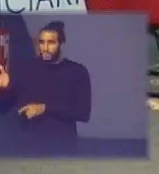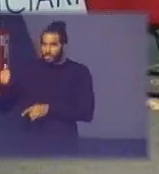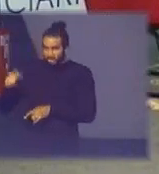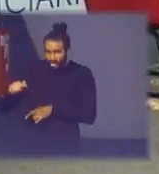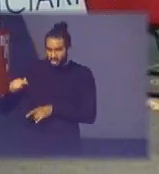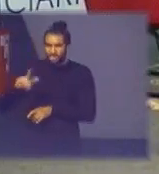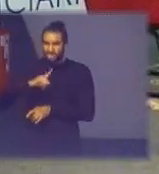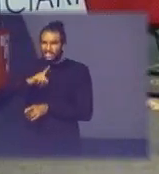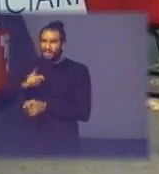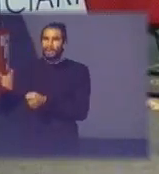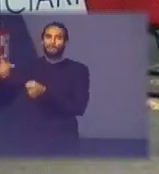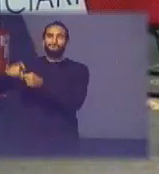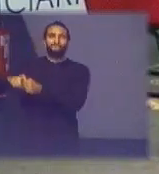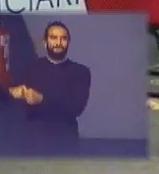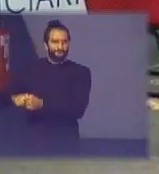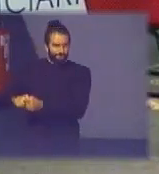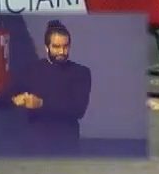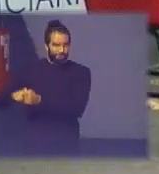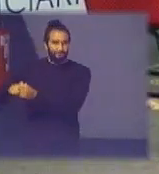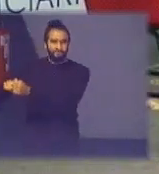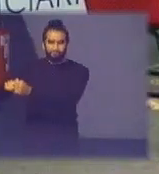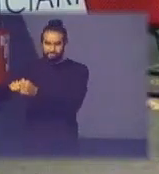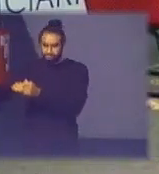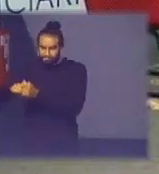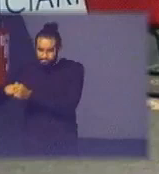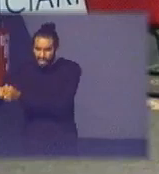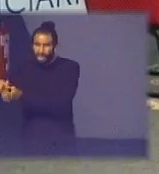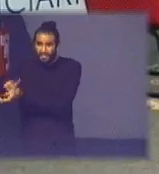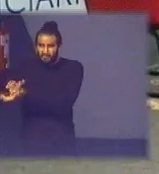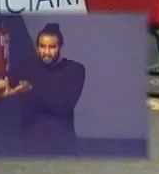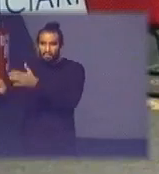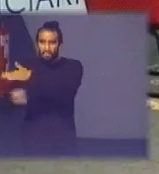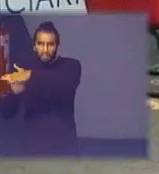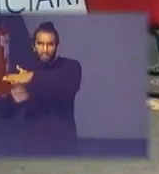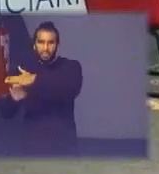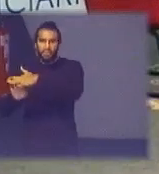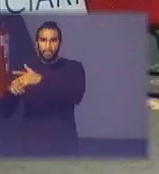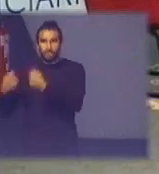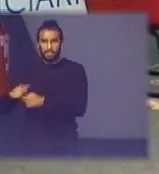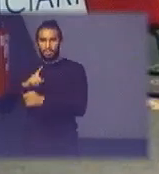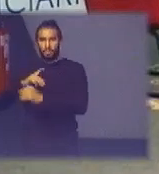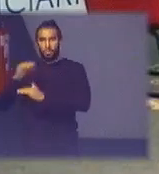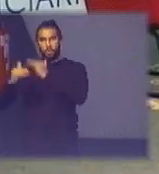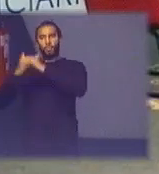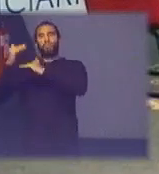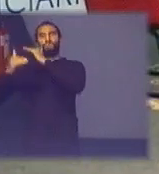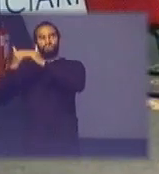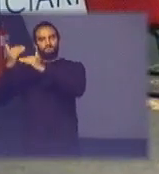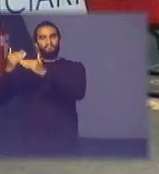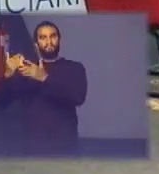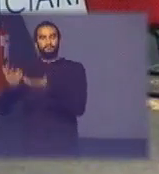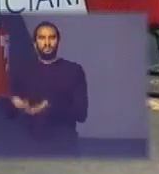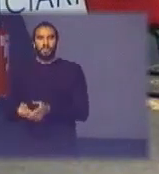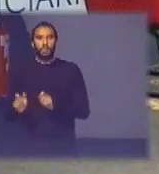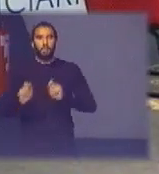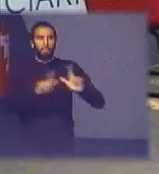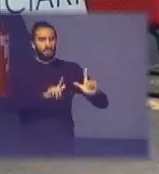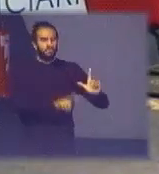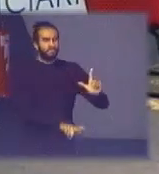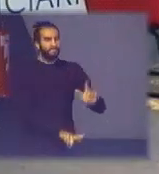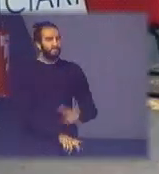parcerias tem que ter sido estabelecidas e a gente avança nesse sentido próximo por favor